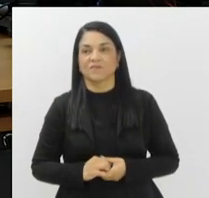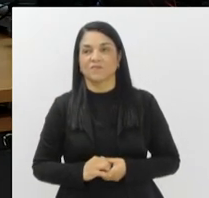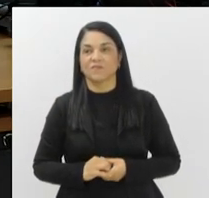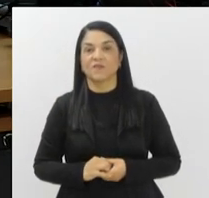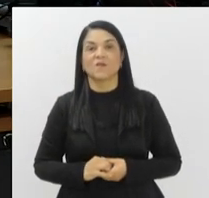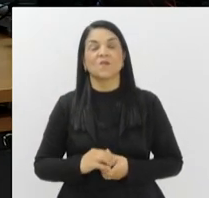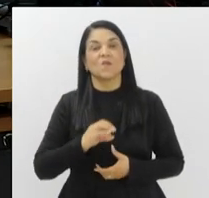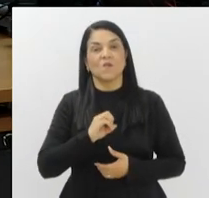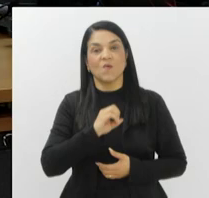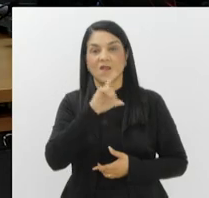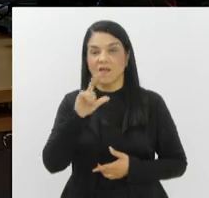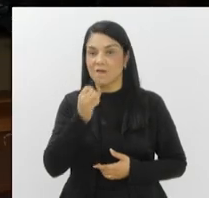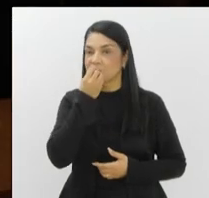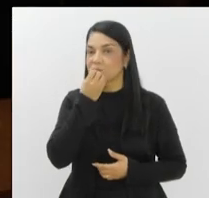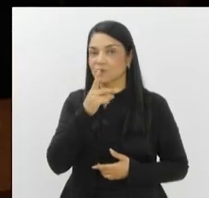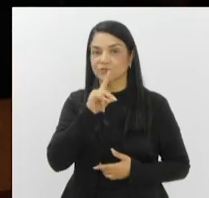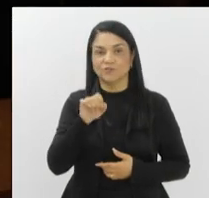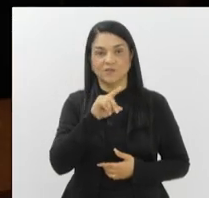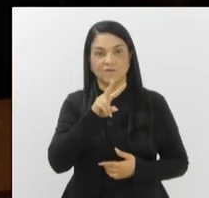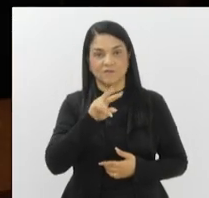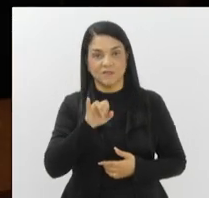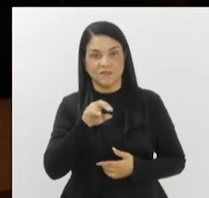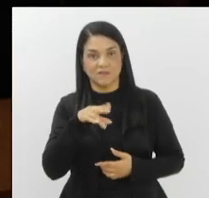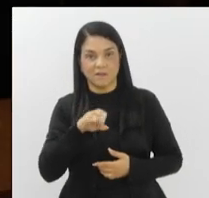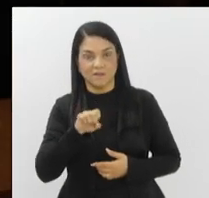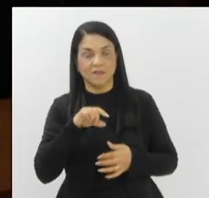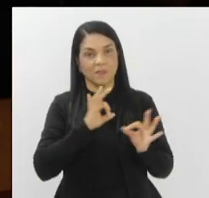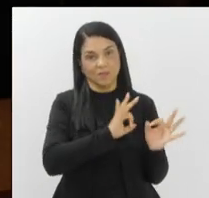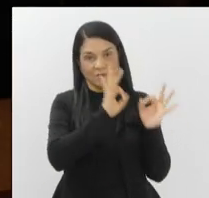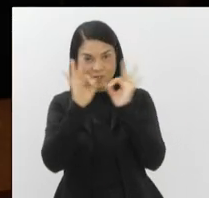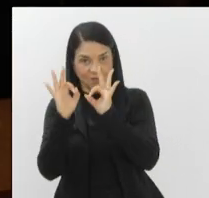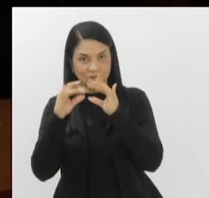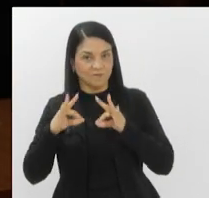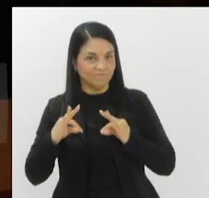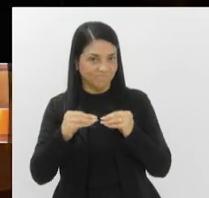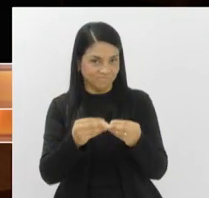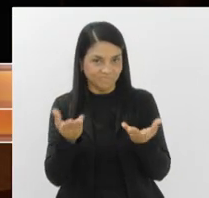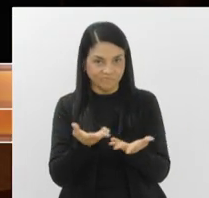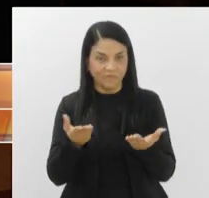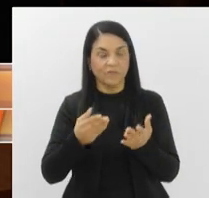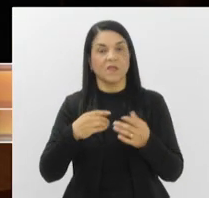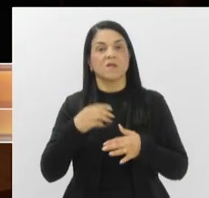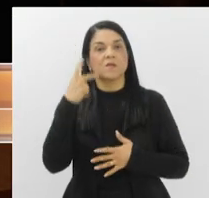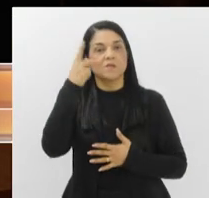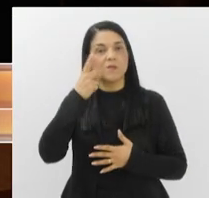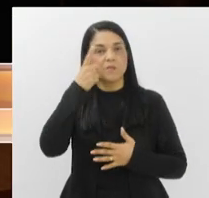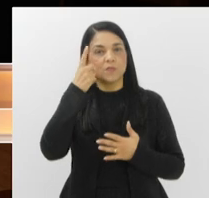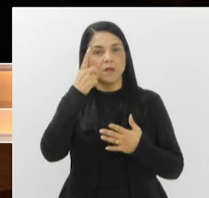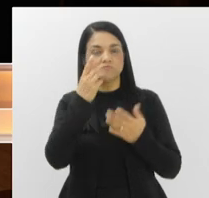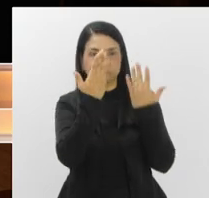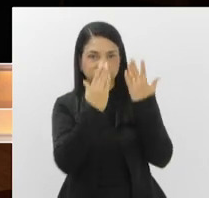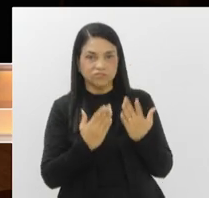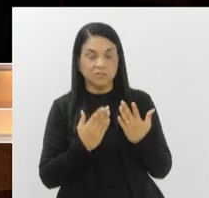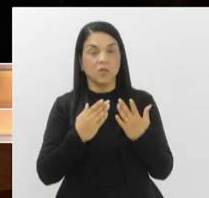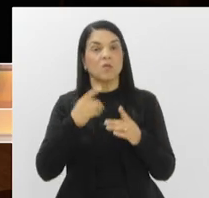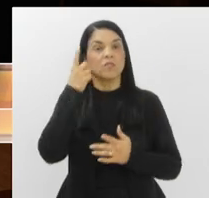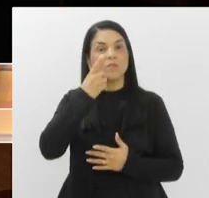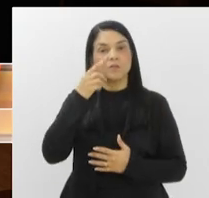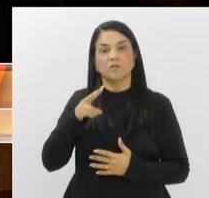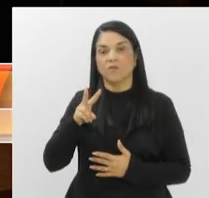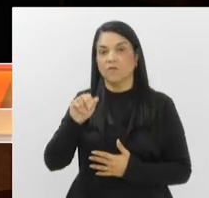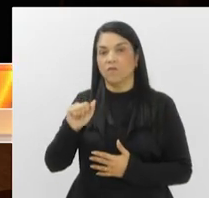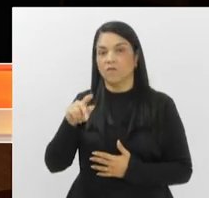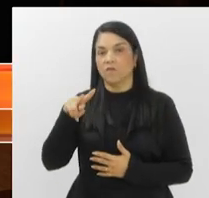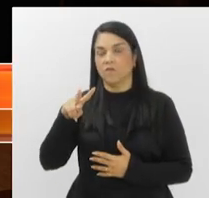Olá, bom dia, Vicente. Bom dia a todos que acompanham a TV Alerje. Os parlamentares analisam hoje um projeto do deputado Valdeci da Saúde, que